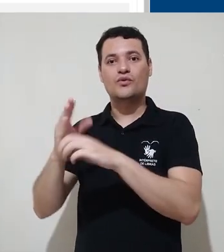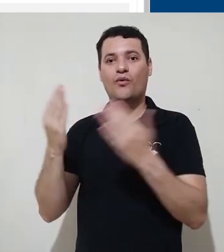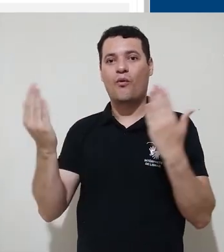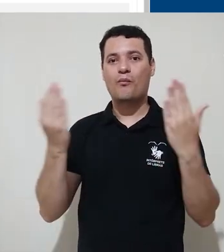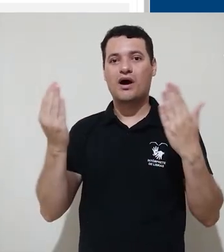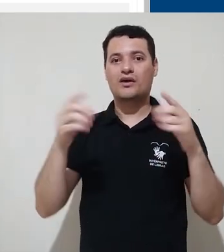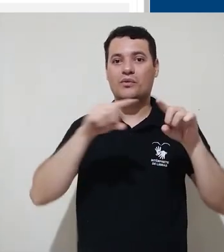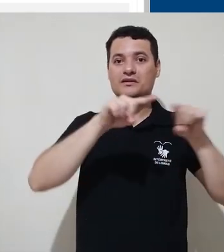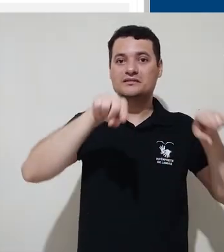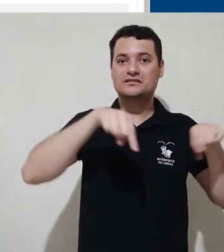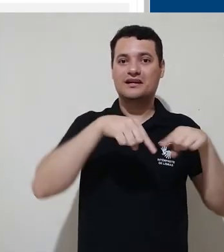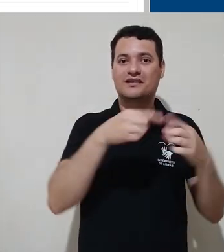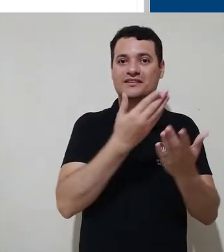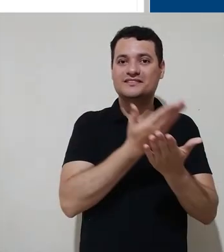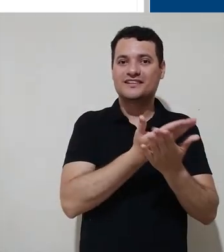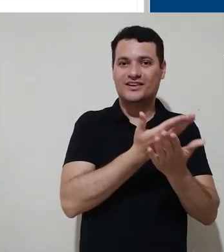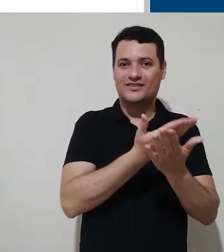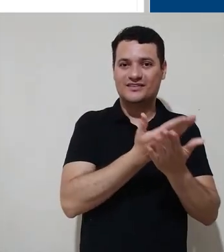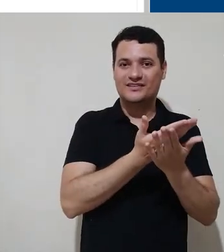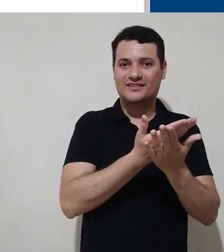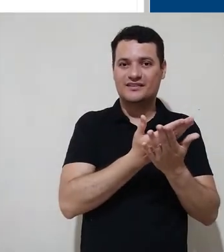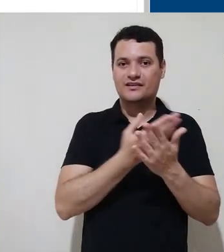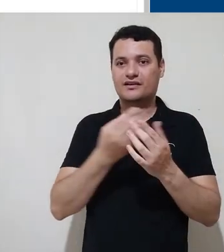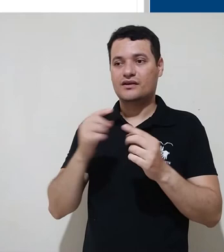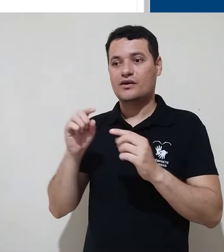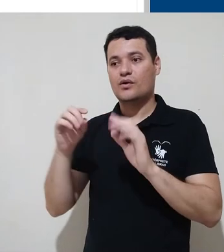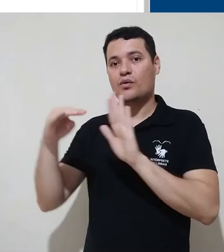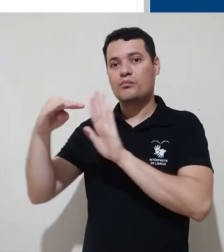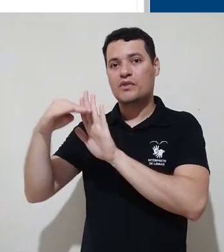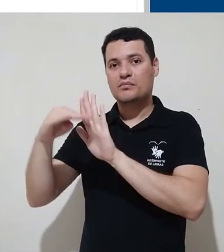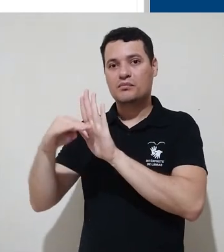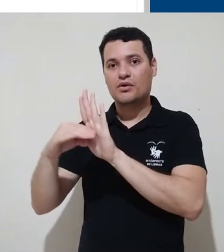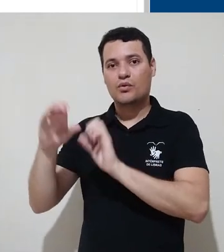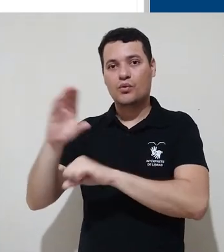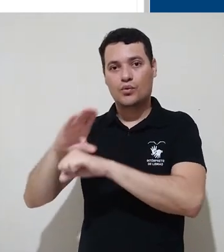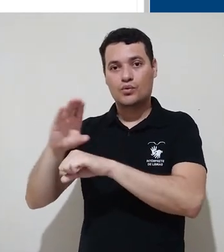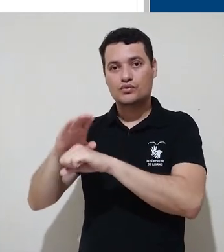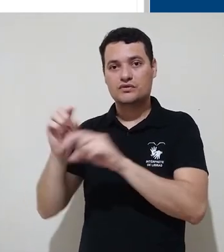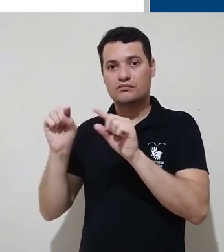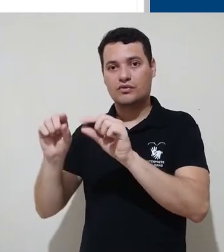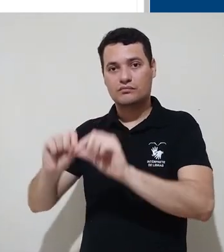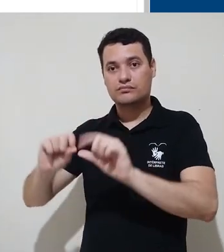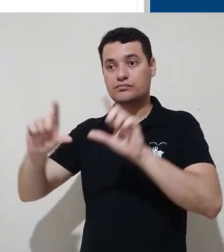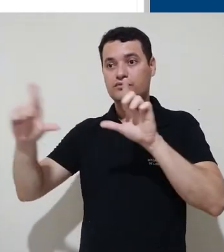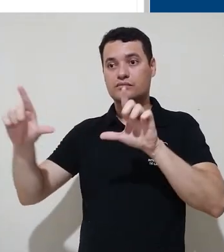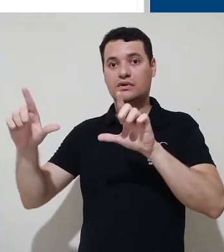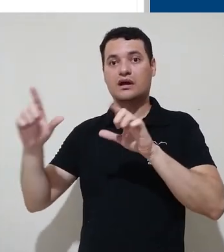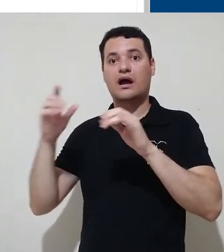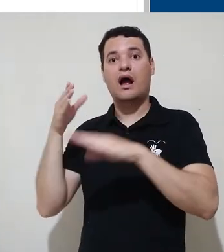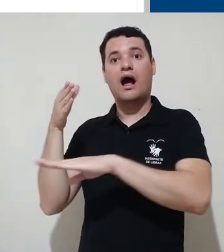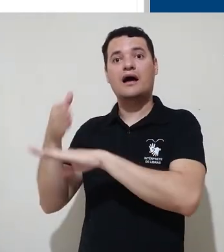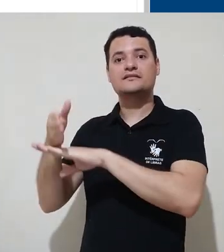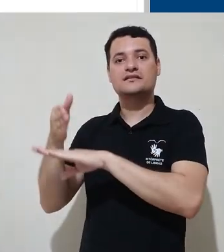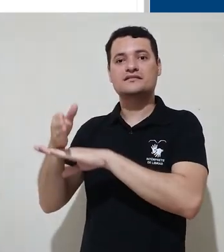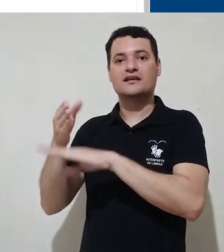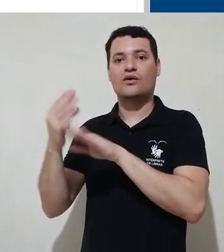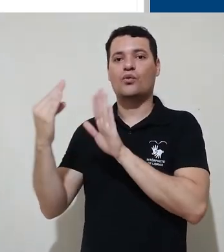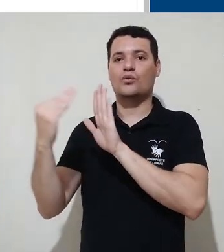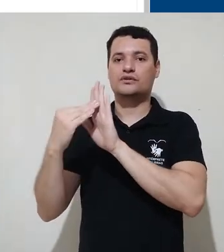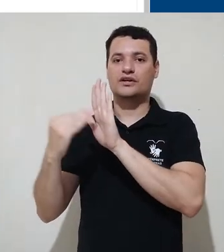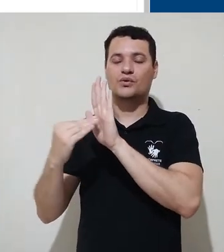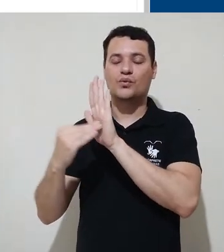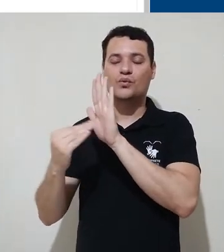sala de aula. Ficando sobre o curso, a gente tem acesso ao conteúdo do curso,